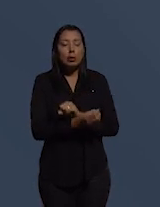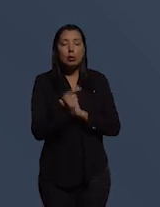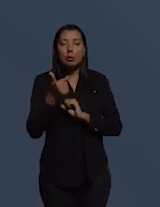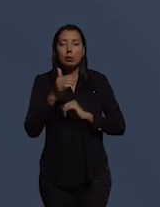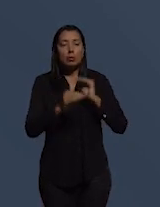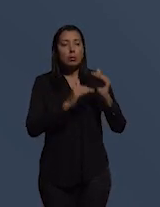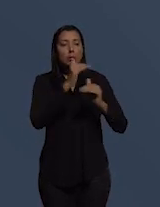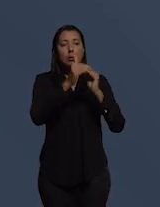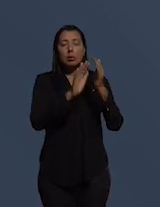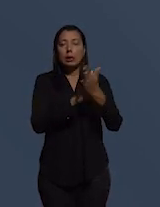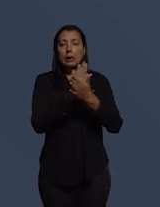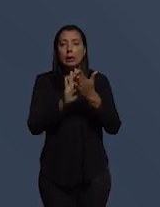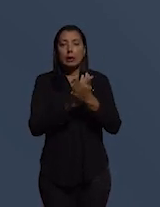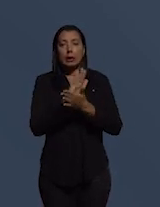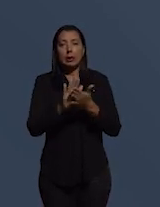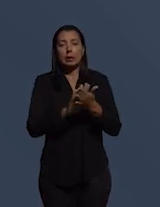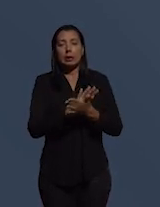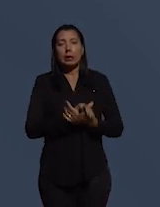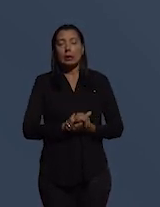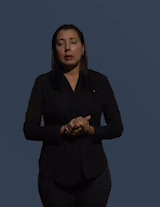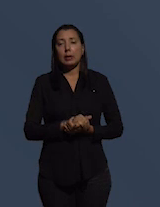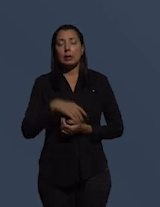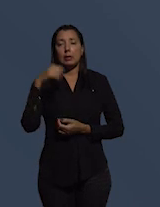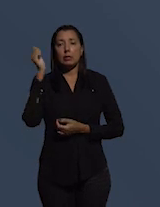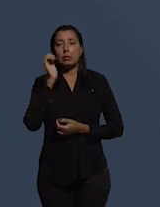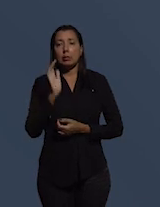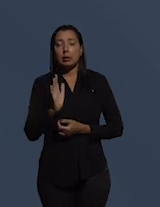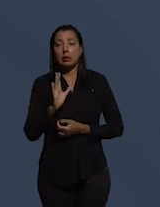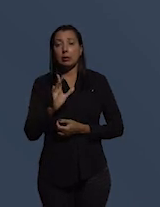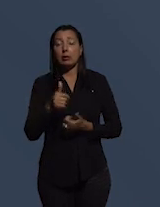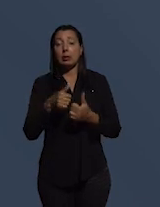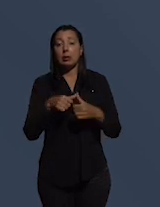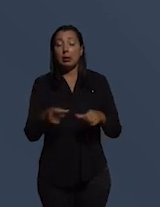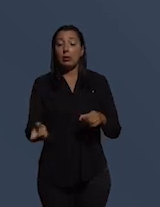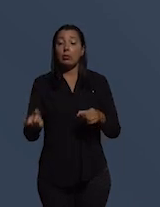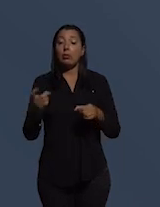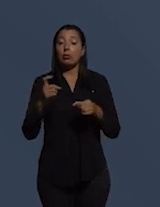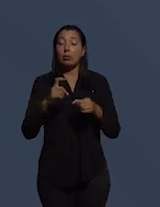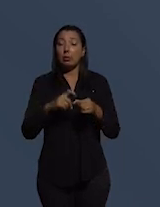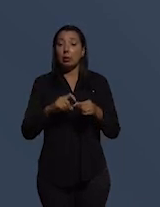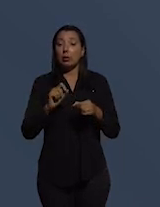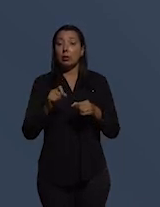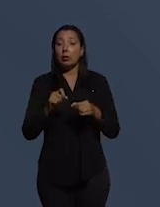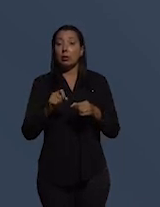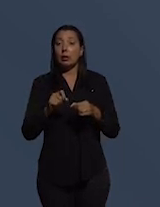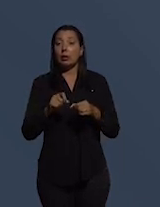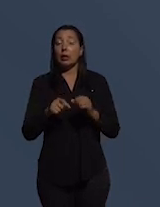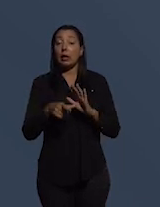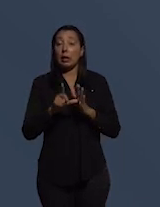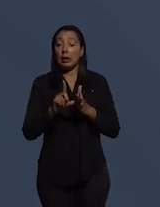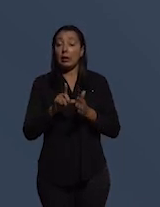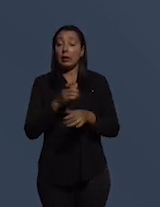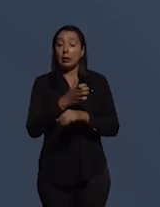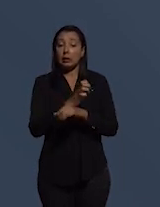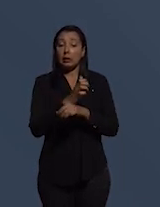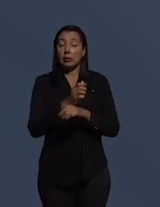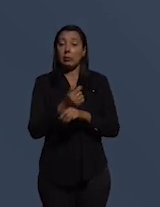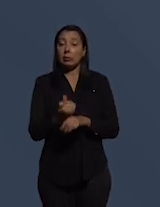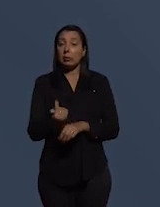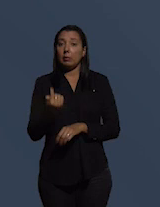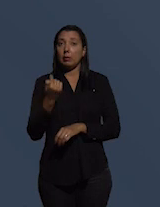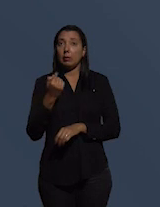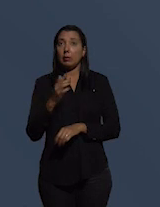nós descobrimos na verdade que o Brasil está voltando ao estágio anterior está voltando para trás não